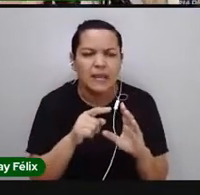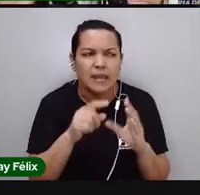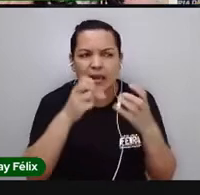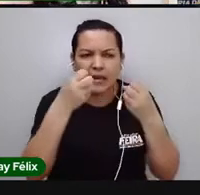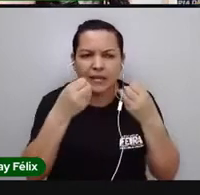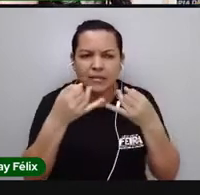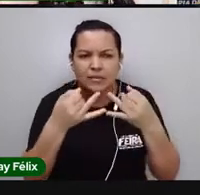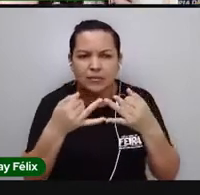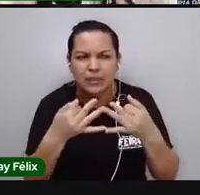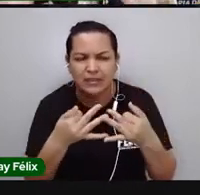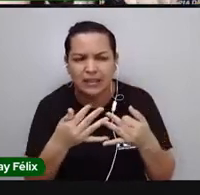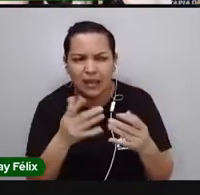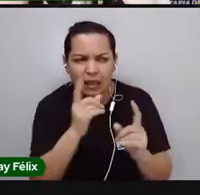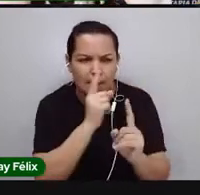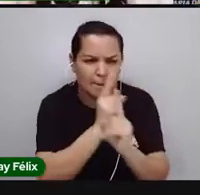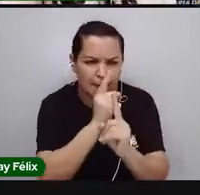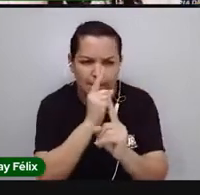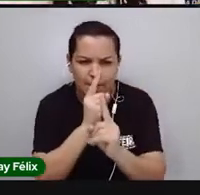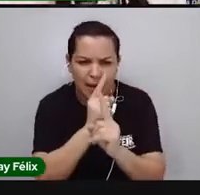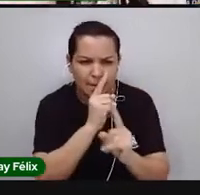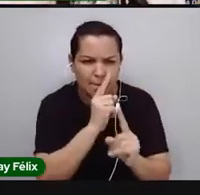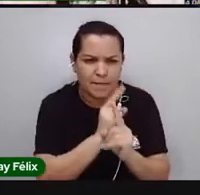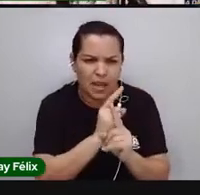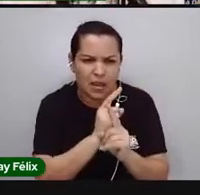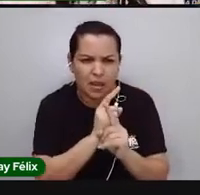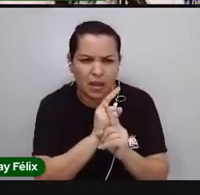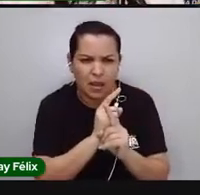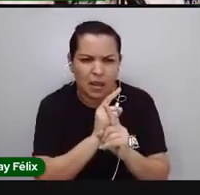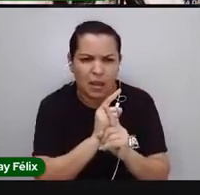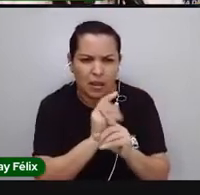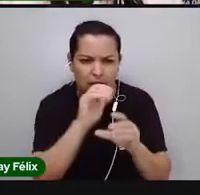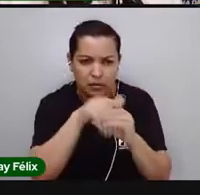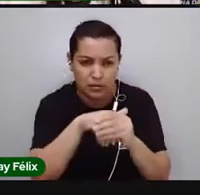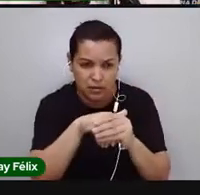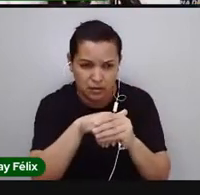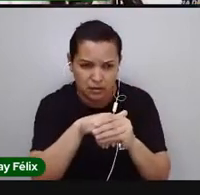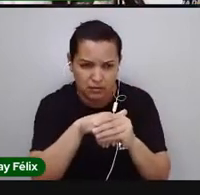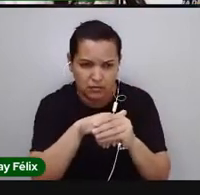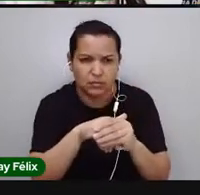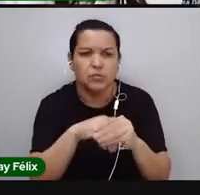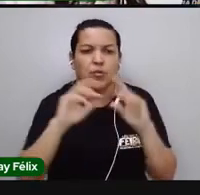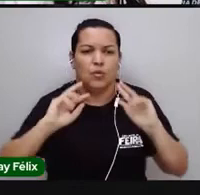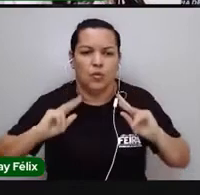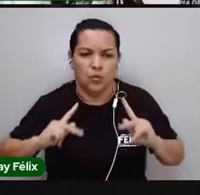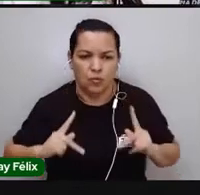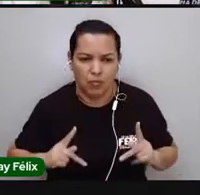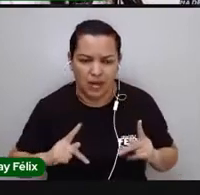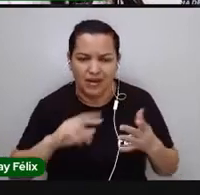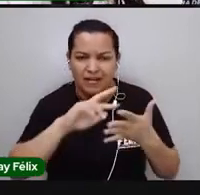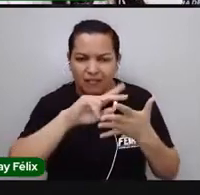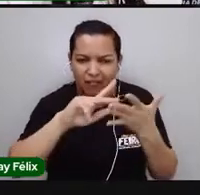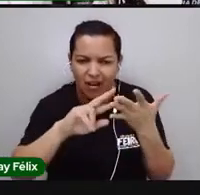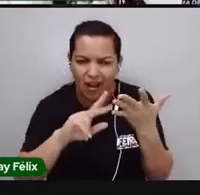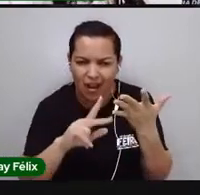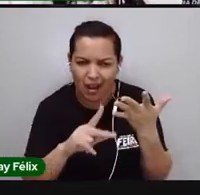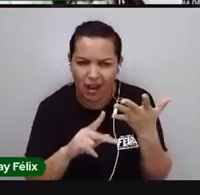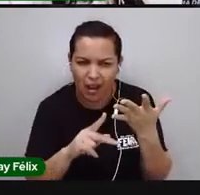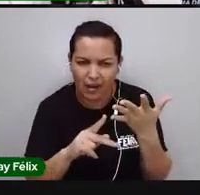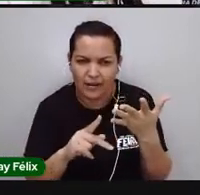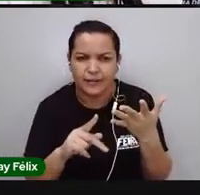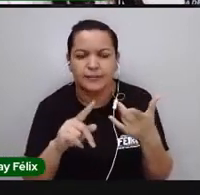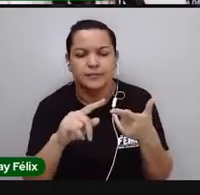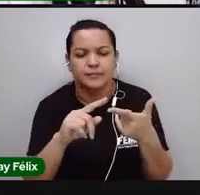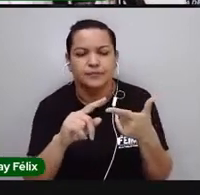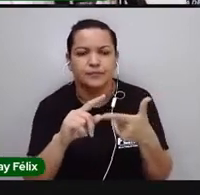identificação de subespécies dentro da espécie humana. E ele dizia o seguinte, por exemplo, existia o Homo